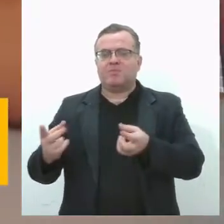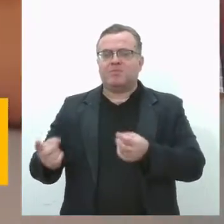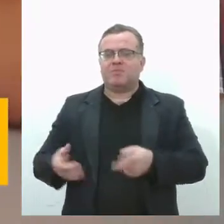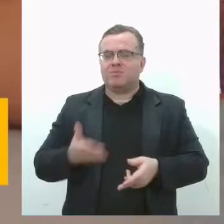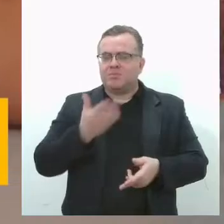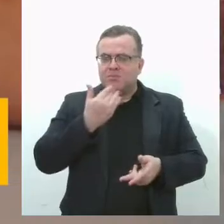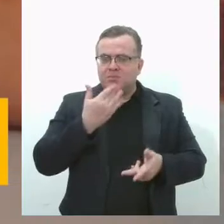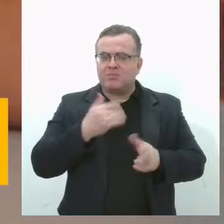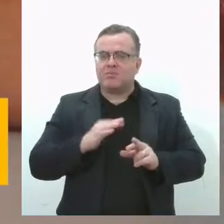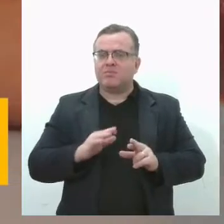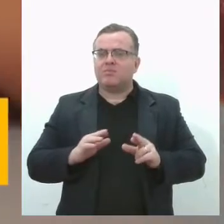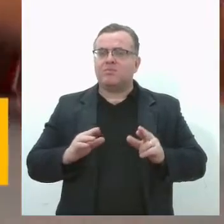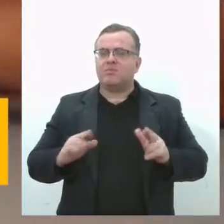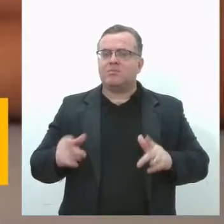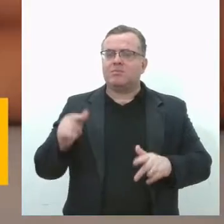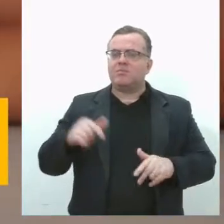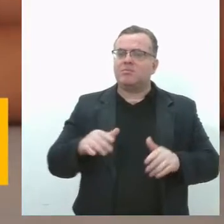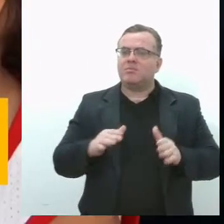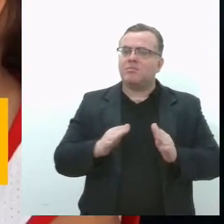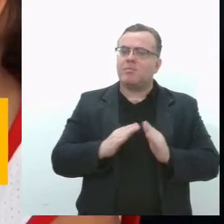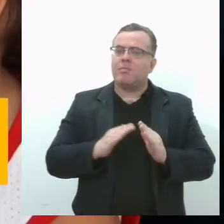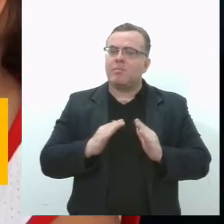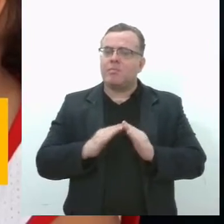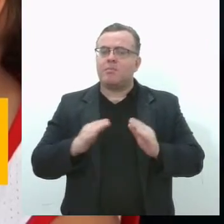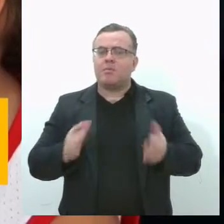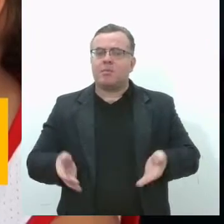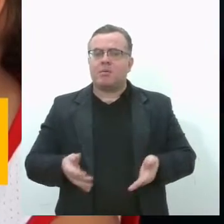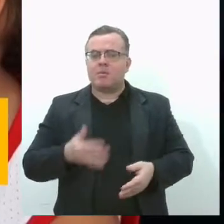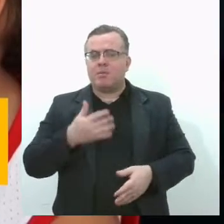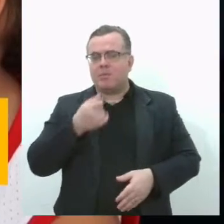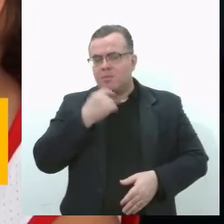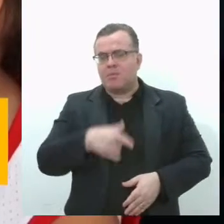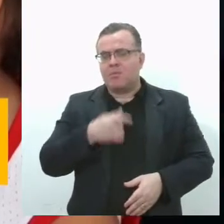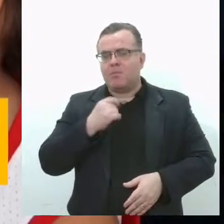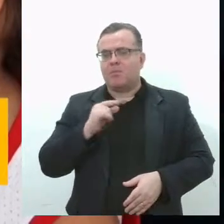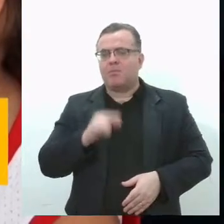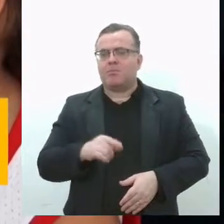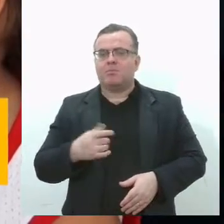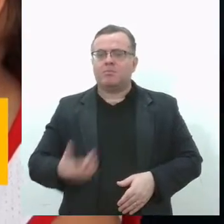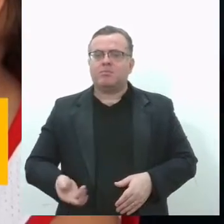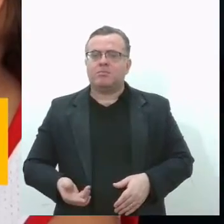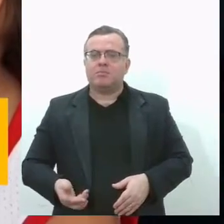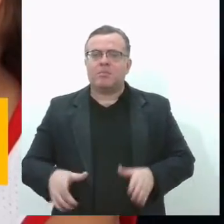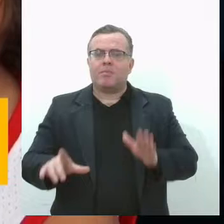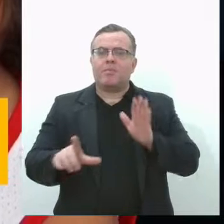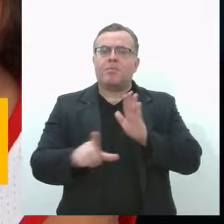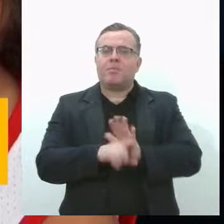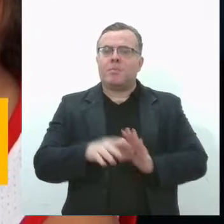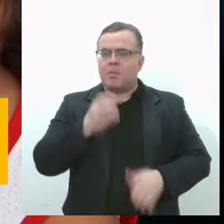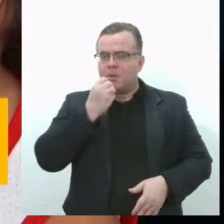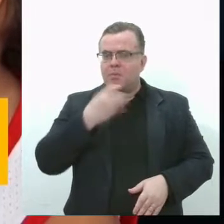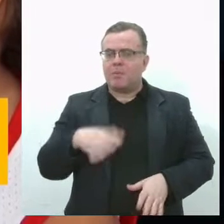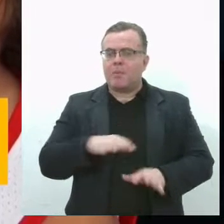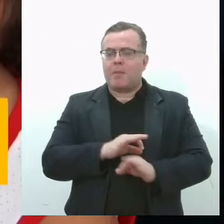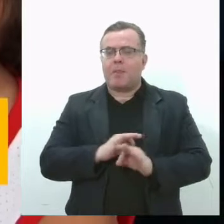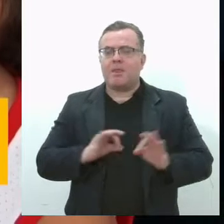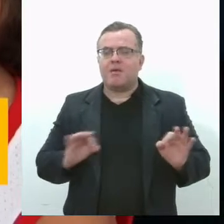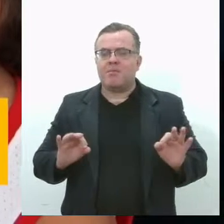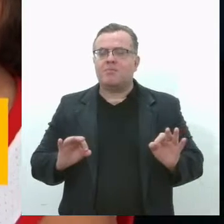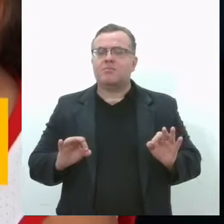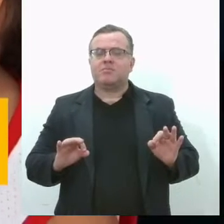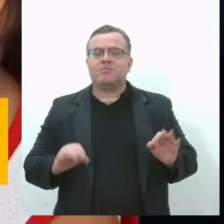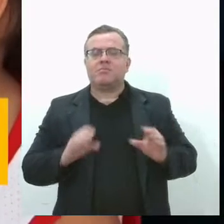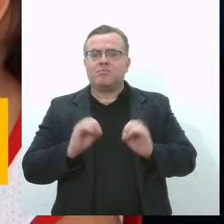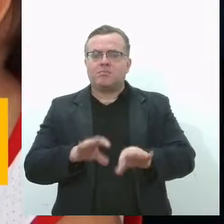fazendo em casa com a filha pode ser em vão. Eu acho que foi uma boa pedida isso e essa influência vai ser